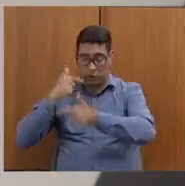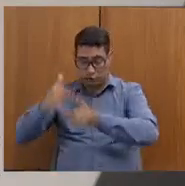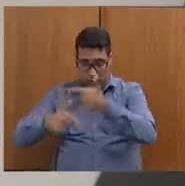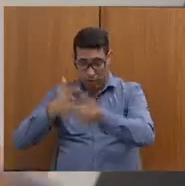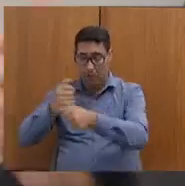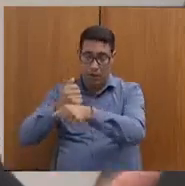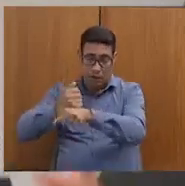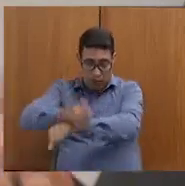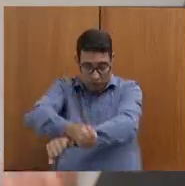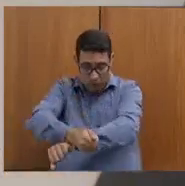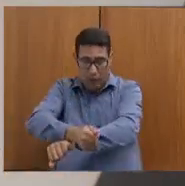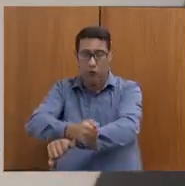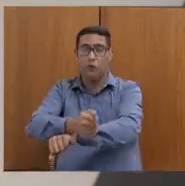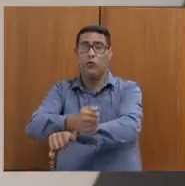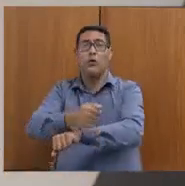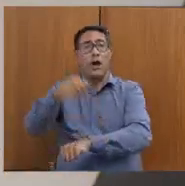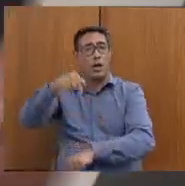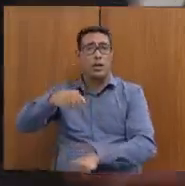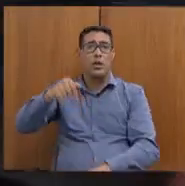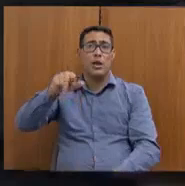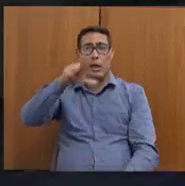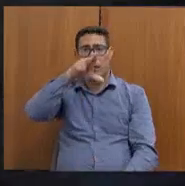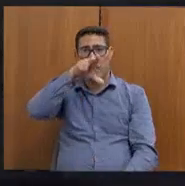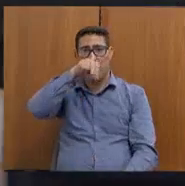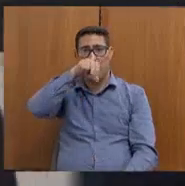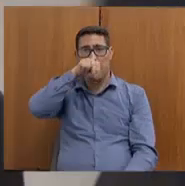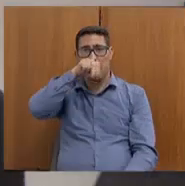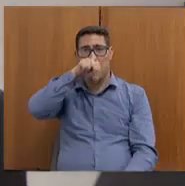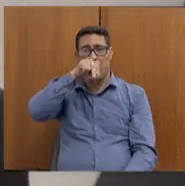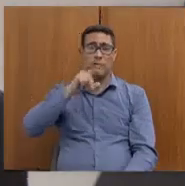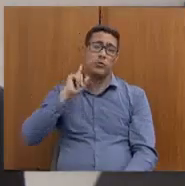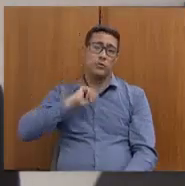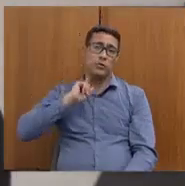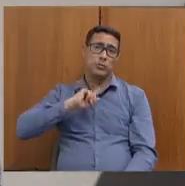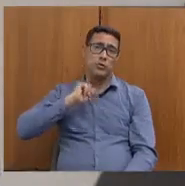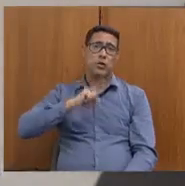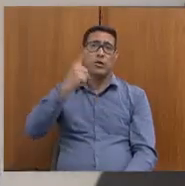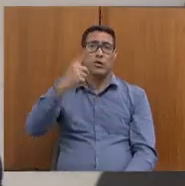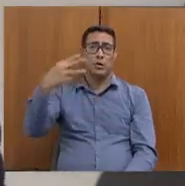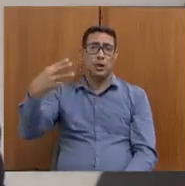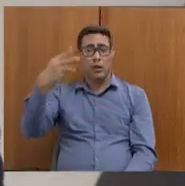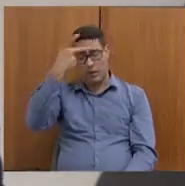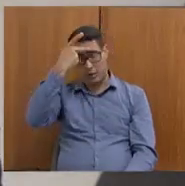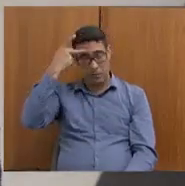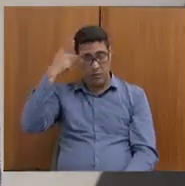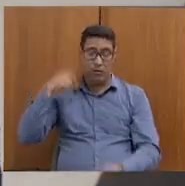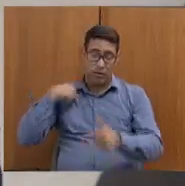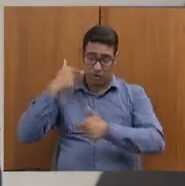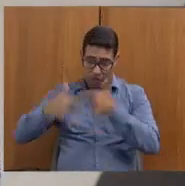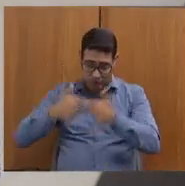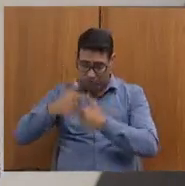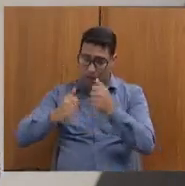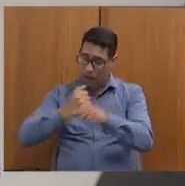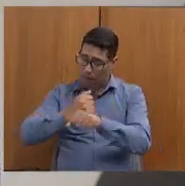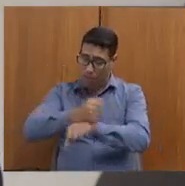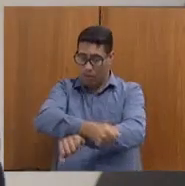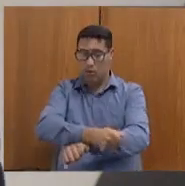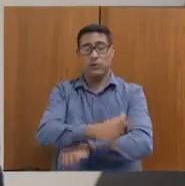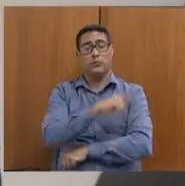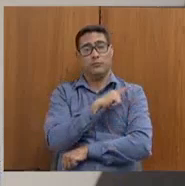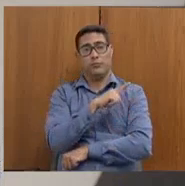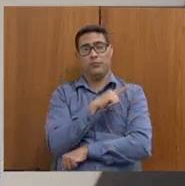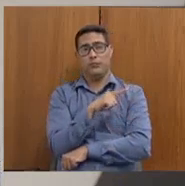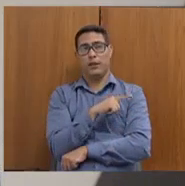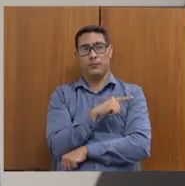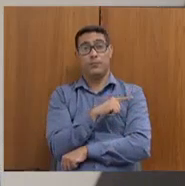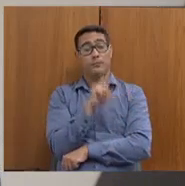caso muito grave aqui em Patos de Minas, onde 13 pessoas foram tiradas do trabalho análogo à escravidão. A minha pergunta é, ao